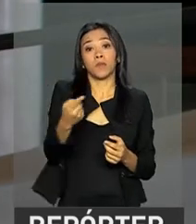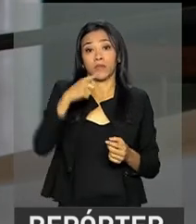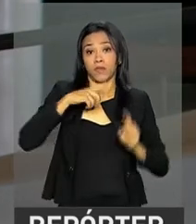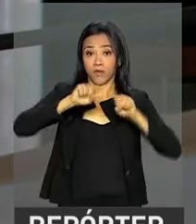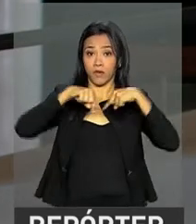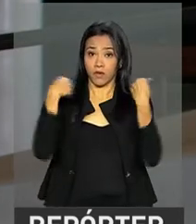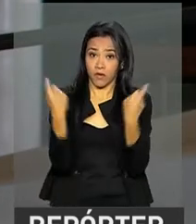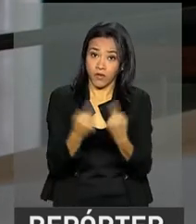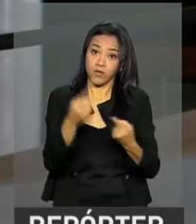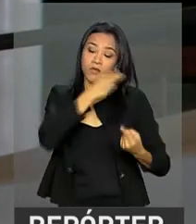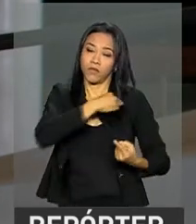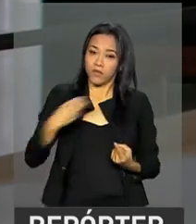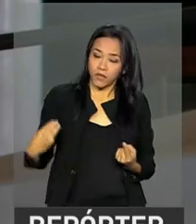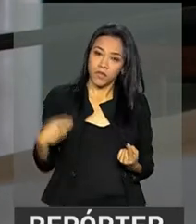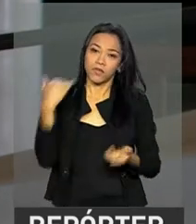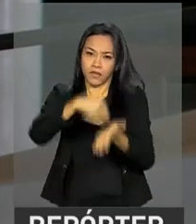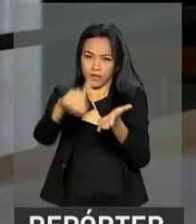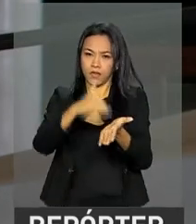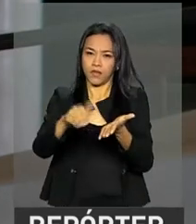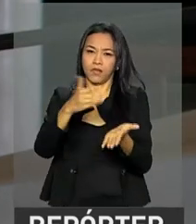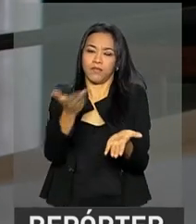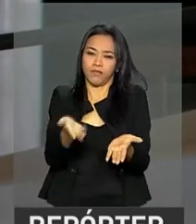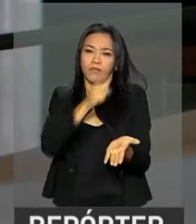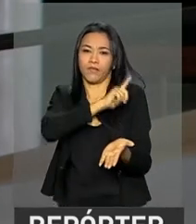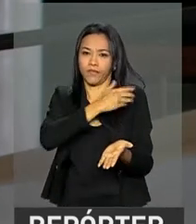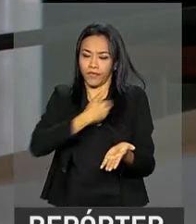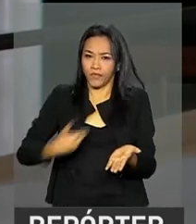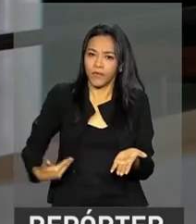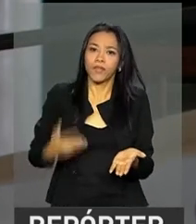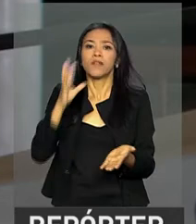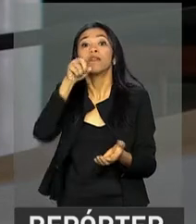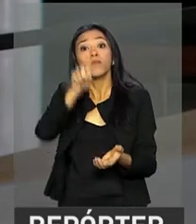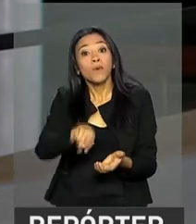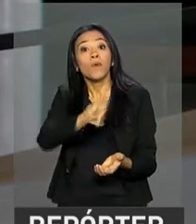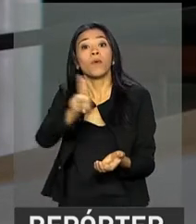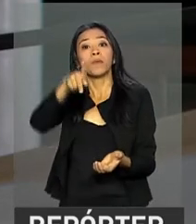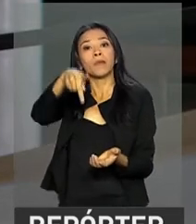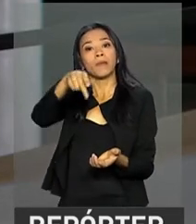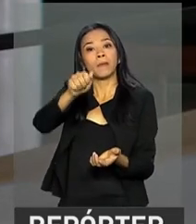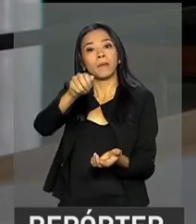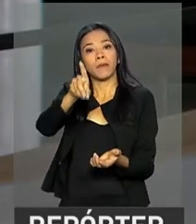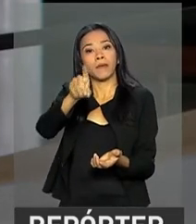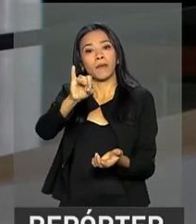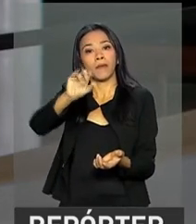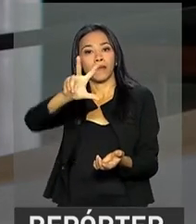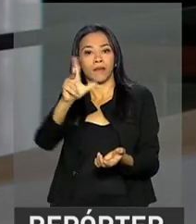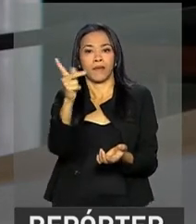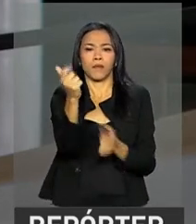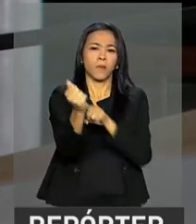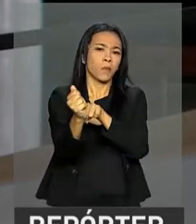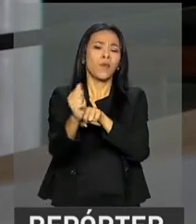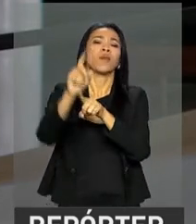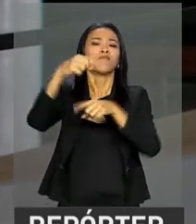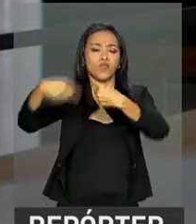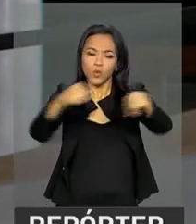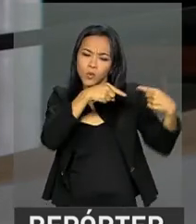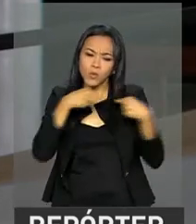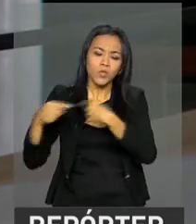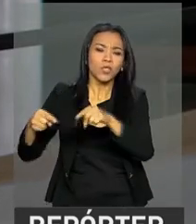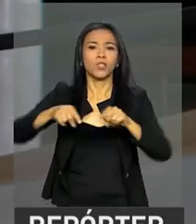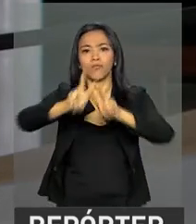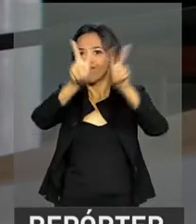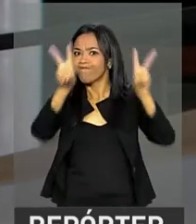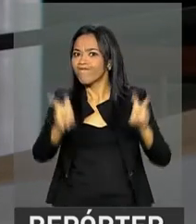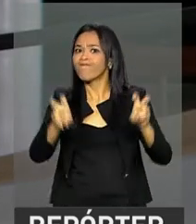Embaçaí, da Secretaria de Governo, e Eliseu Padilha, da Casa Civil da Presidência da República, eles discutiram aí a pauta do